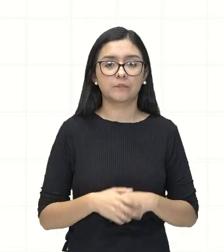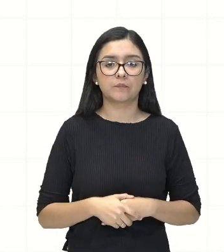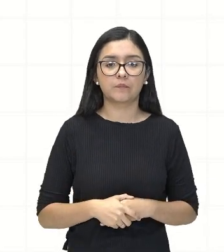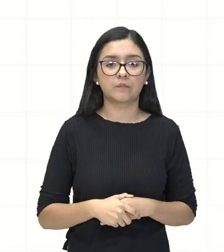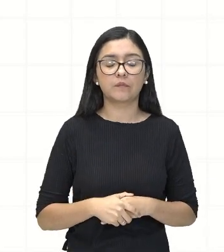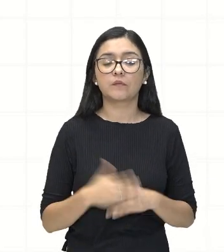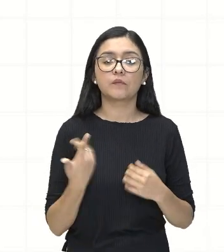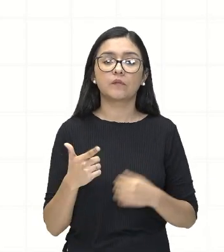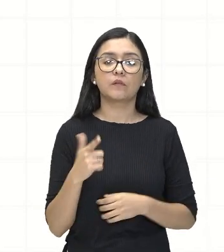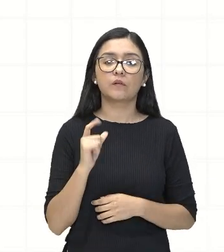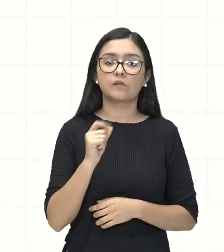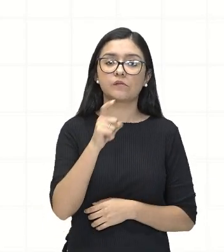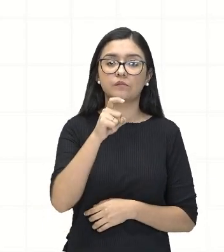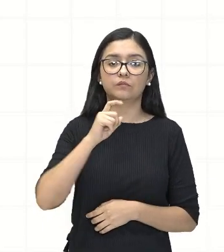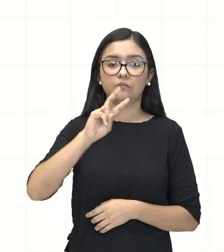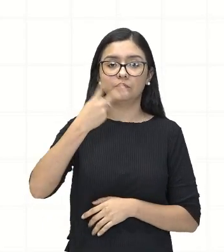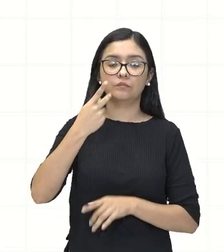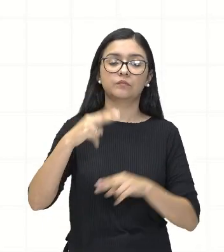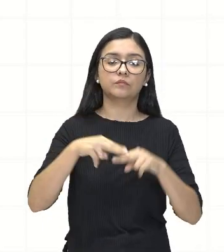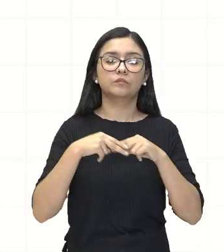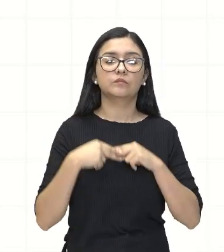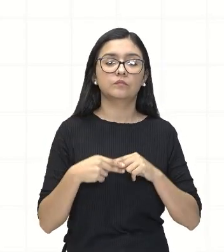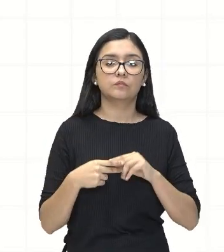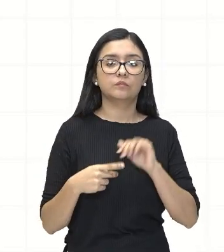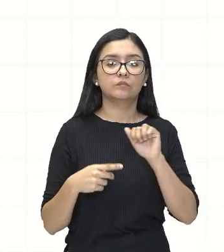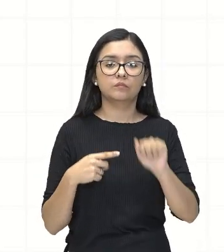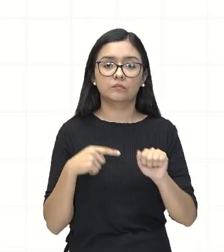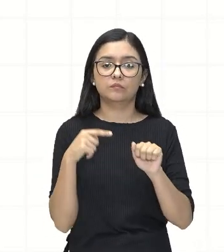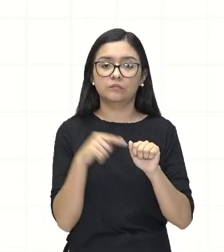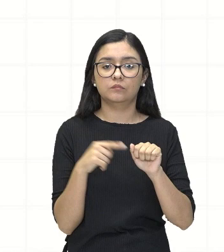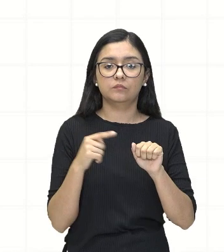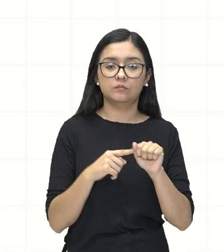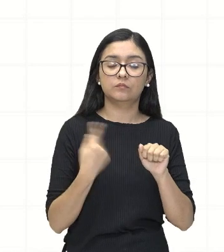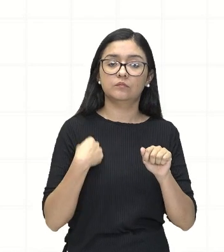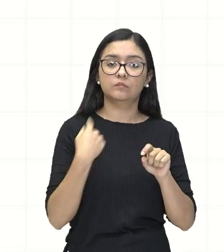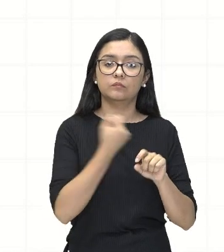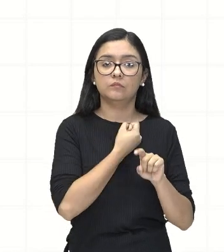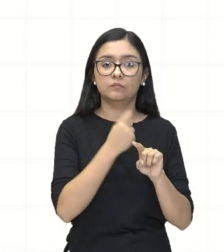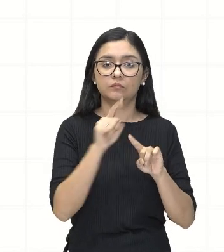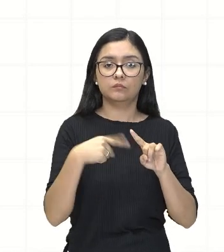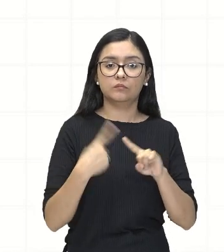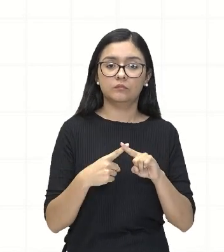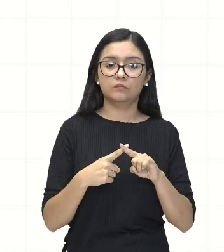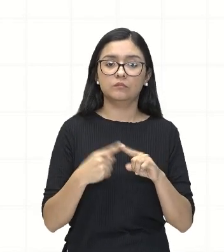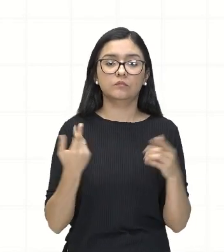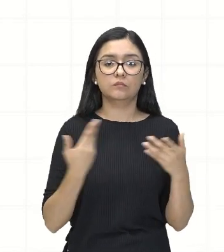X ao quadrado porque o seu coeficiente, que é aquele número que vai estar multiplicando ele,